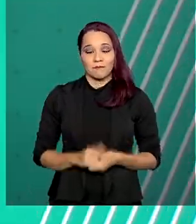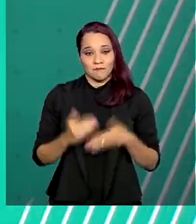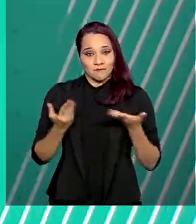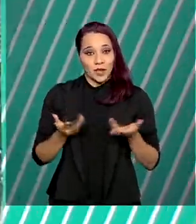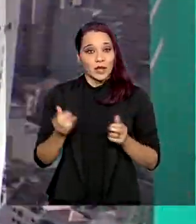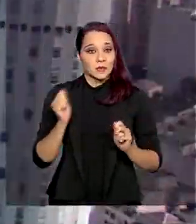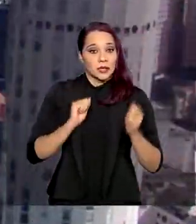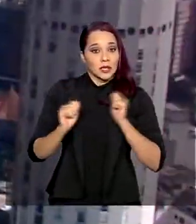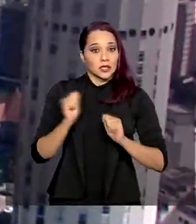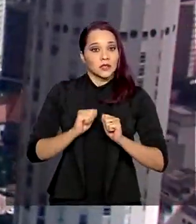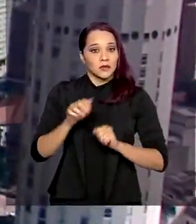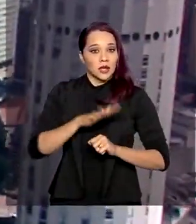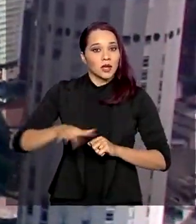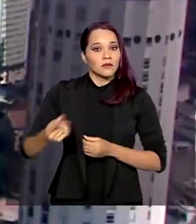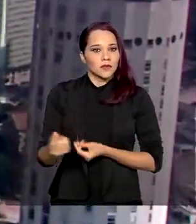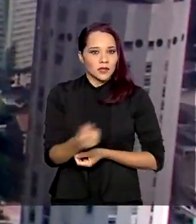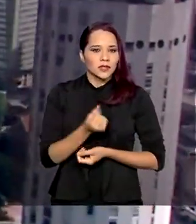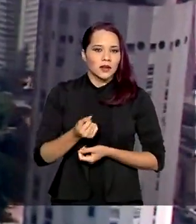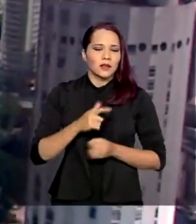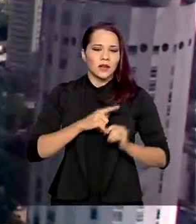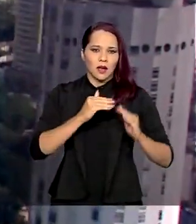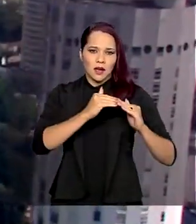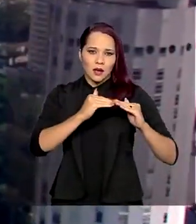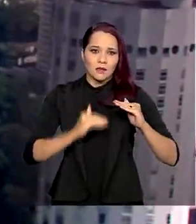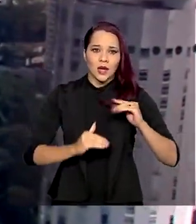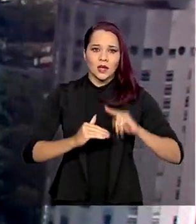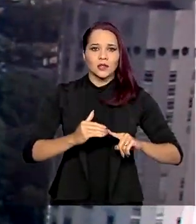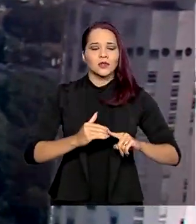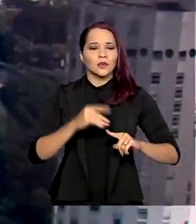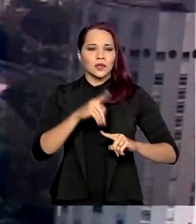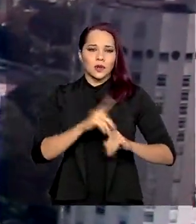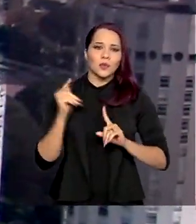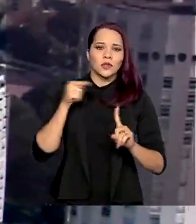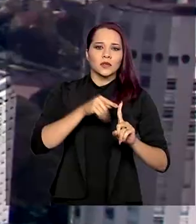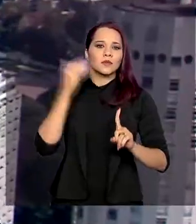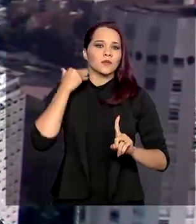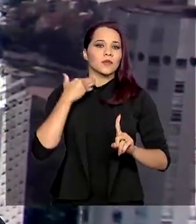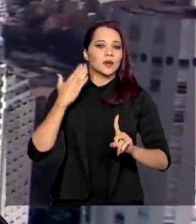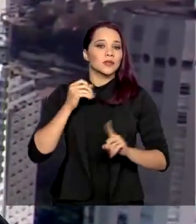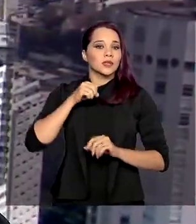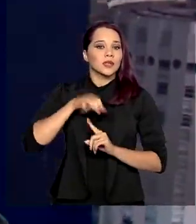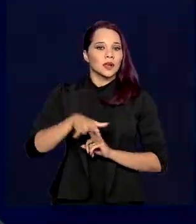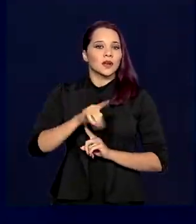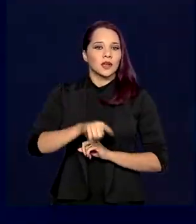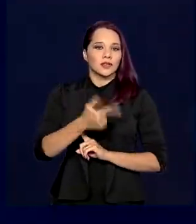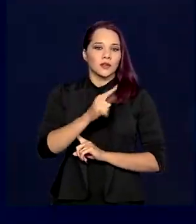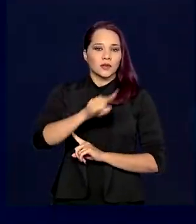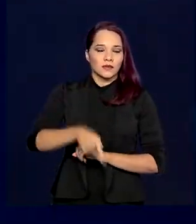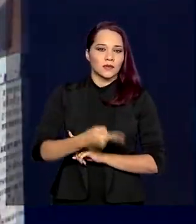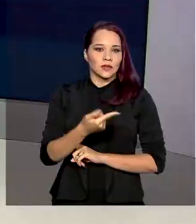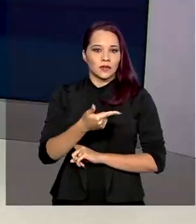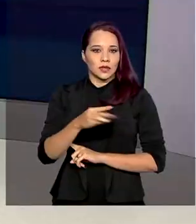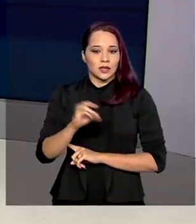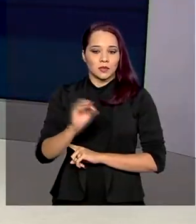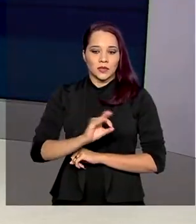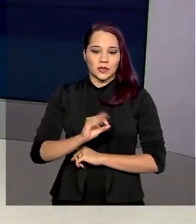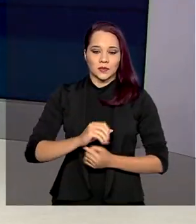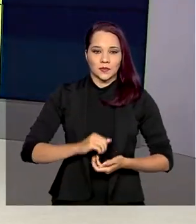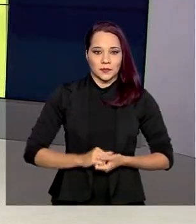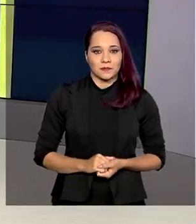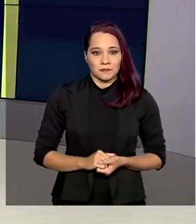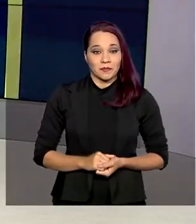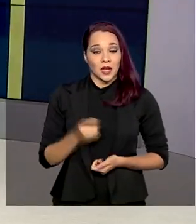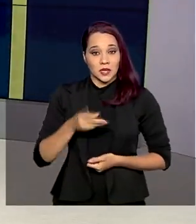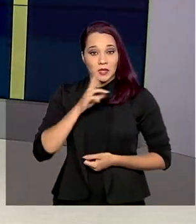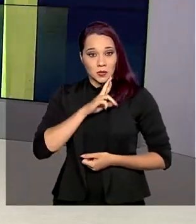estimativa do mercado financeiro ainda está abaixo do piso da meta do Banco Central, que é de 2,5%. E esses